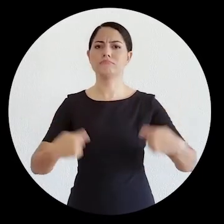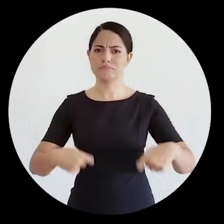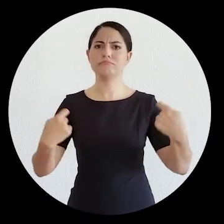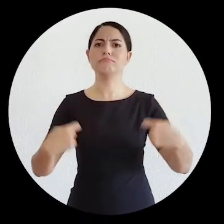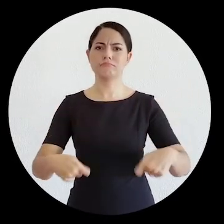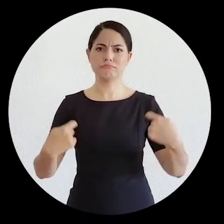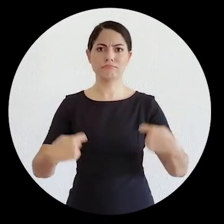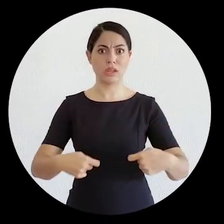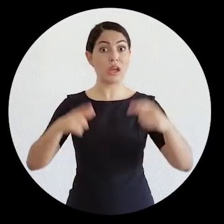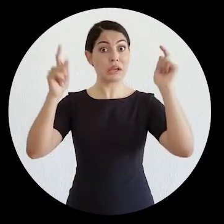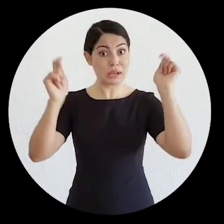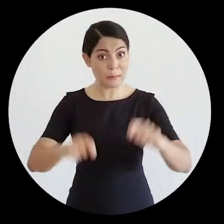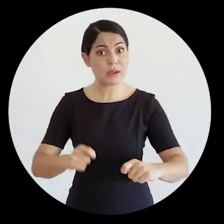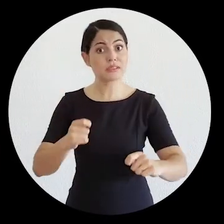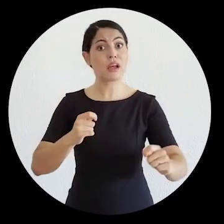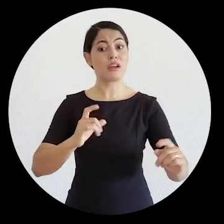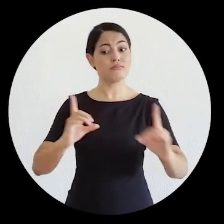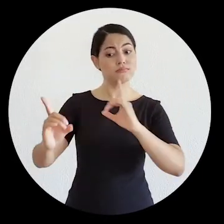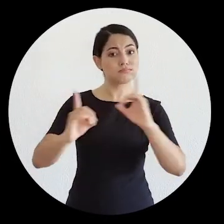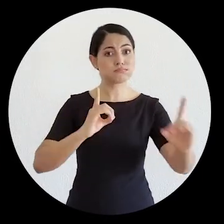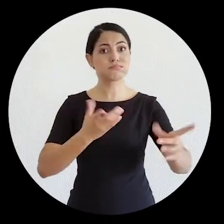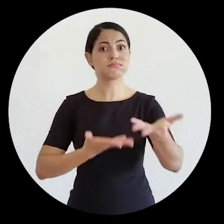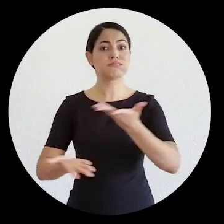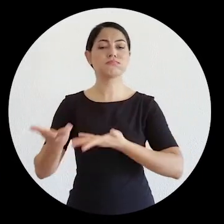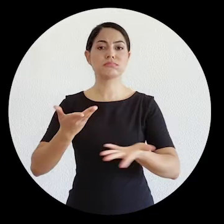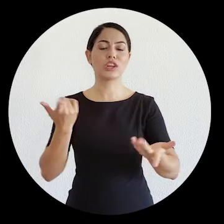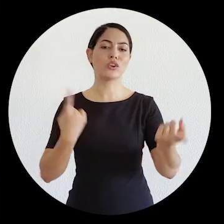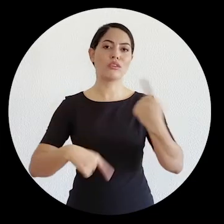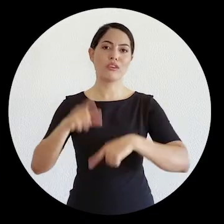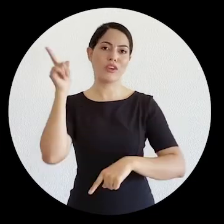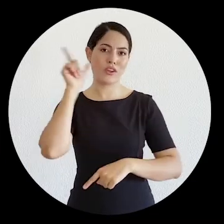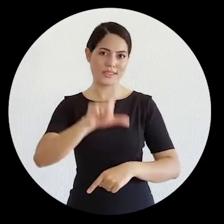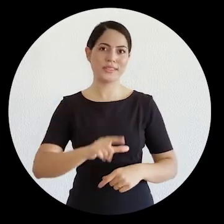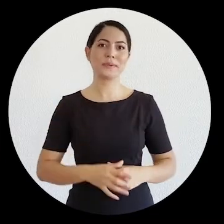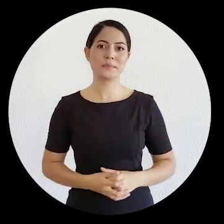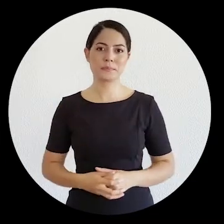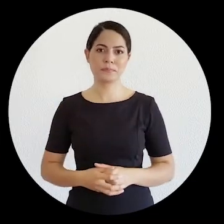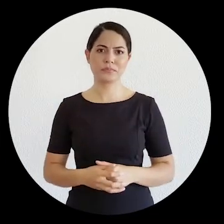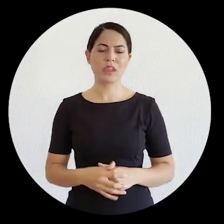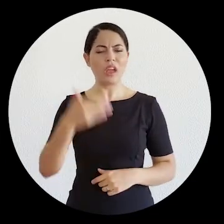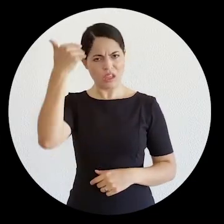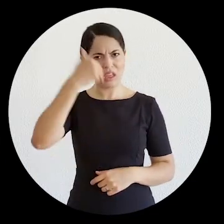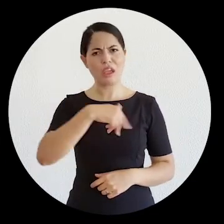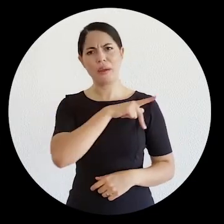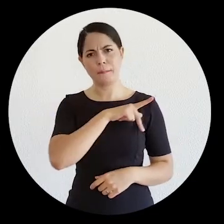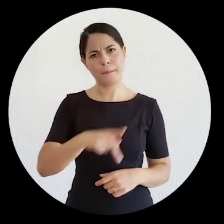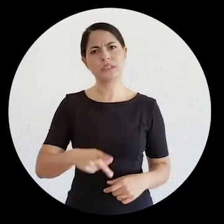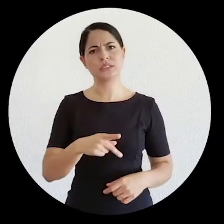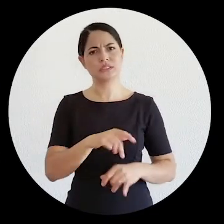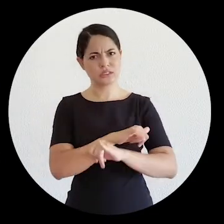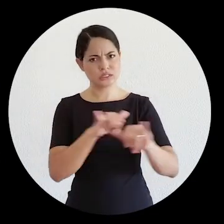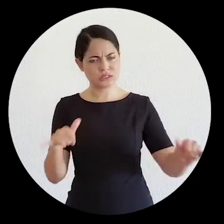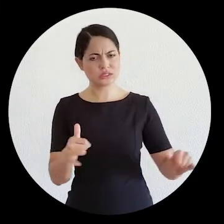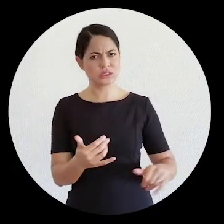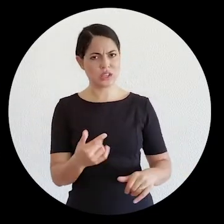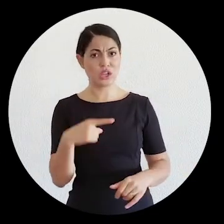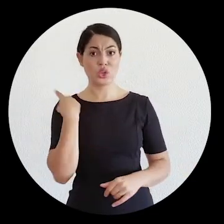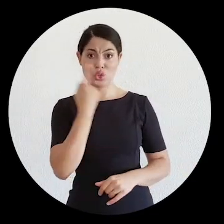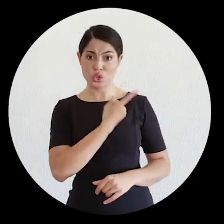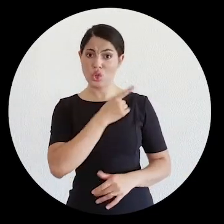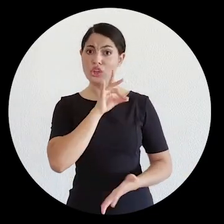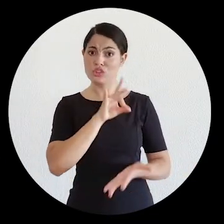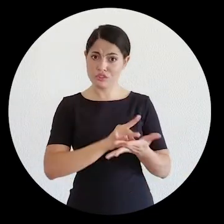capacidade de dialogar, foi superado. Digo também, presidente, que nós somos